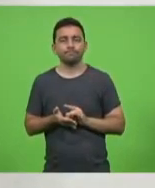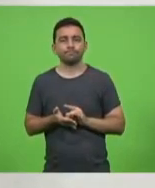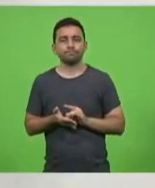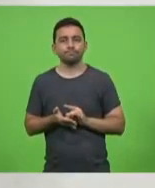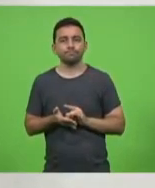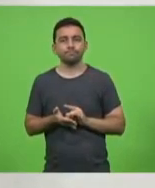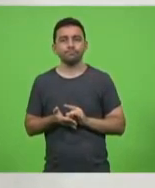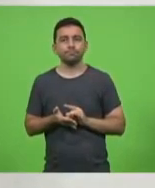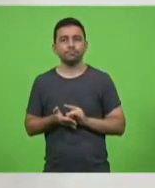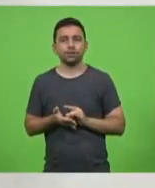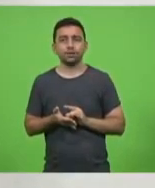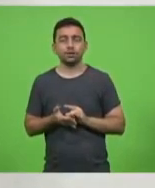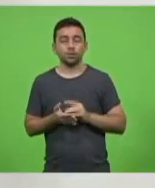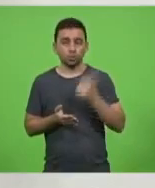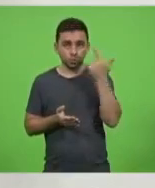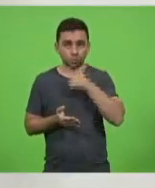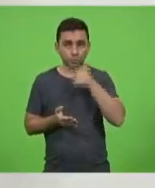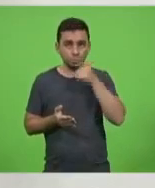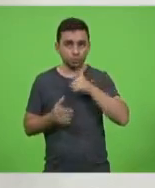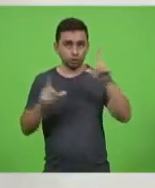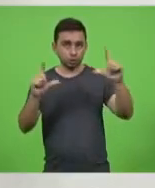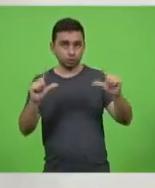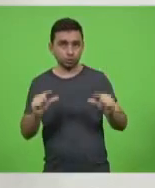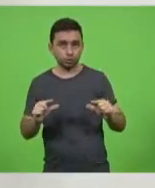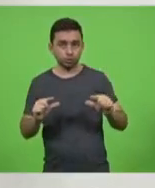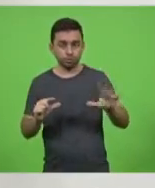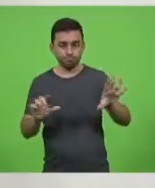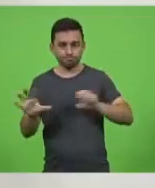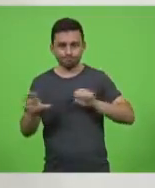para minimizar o contágio,